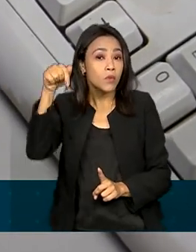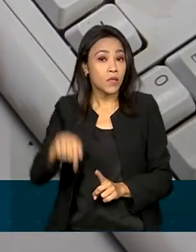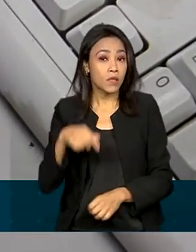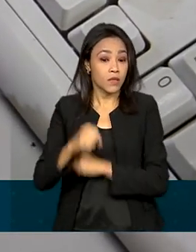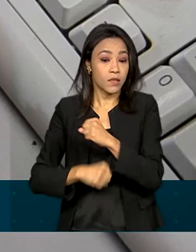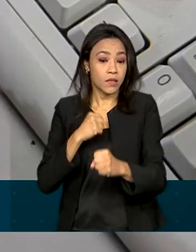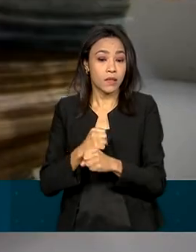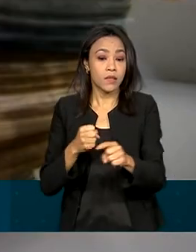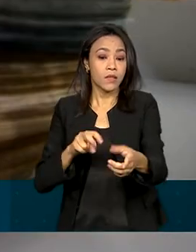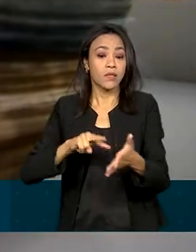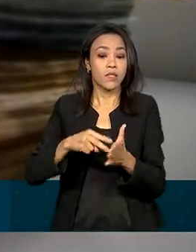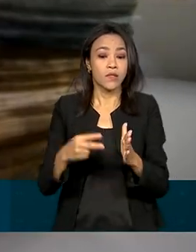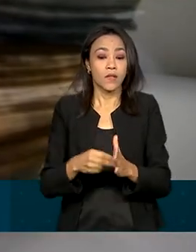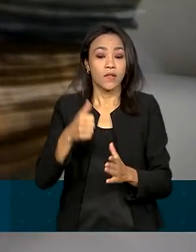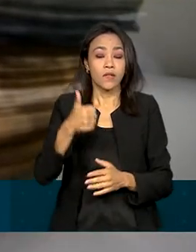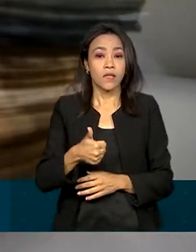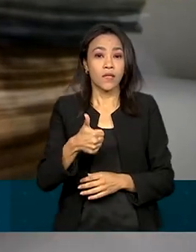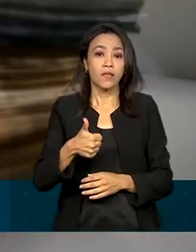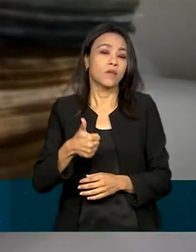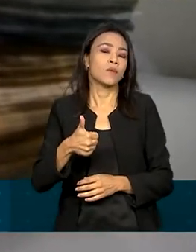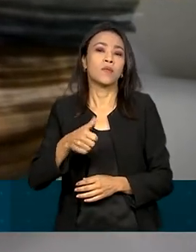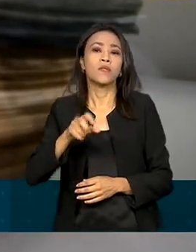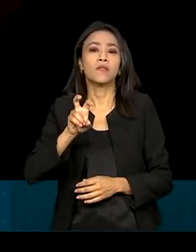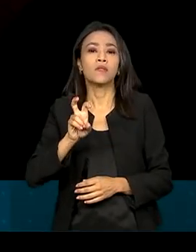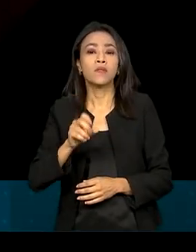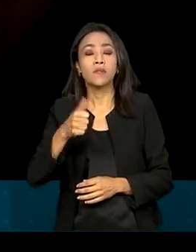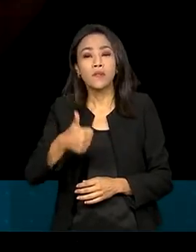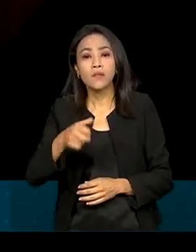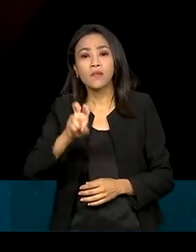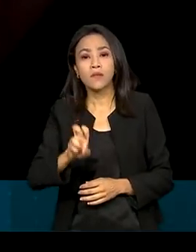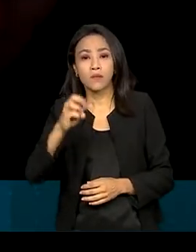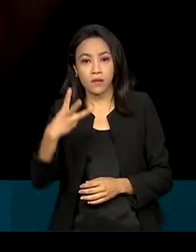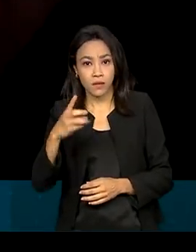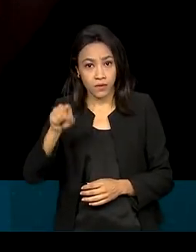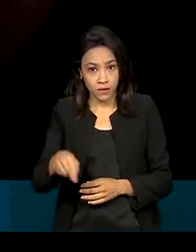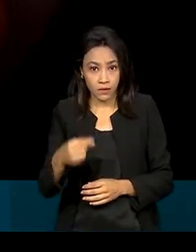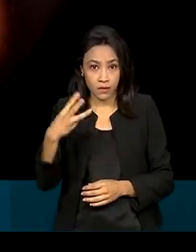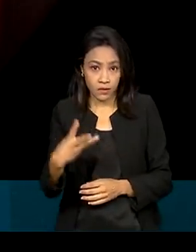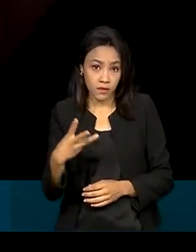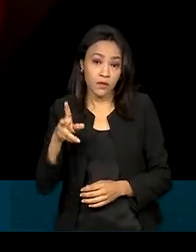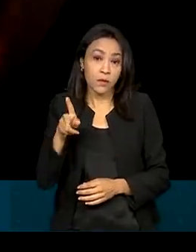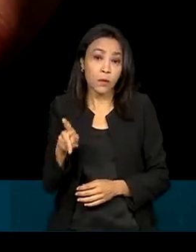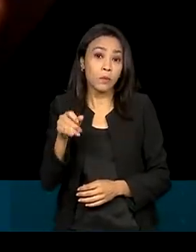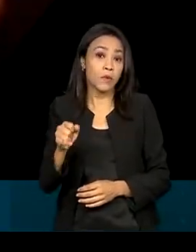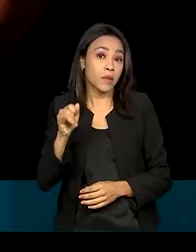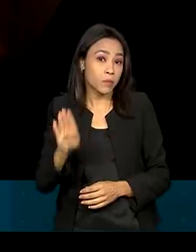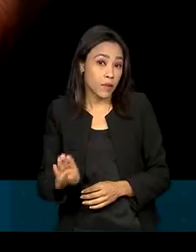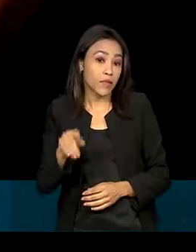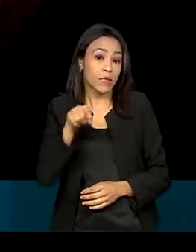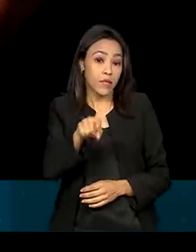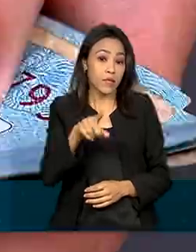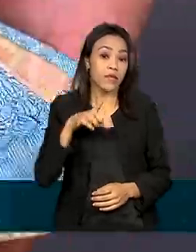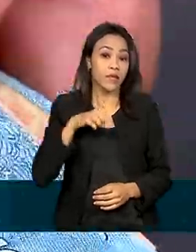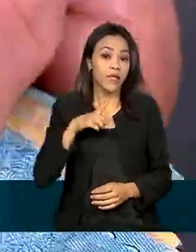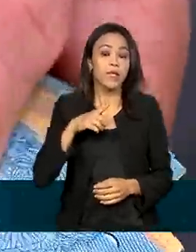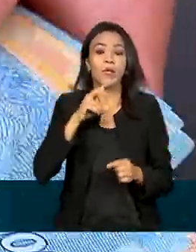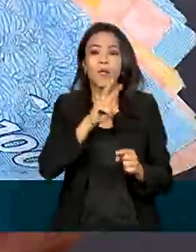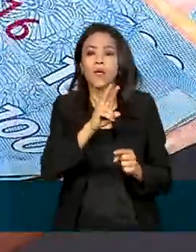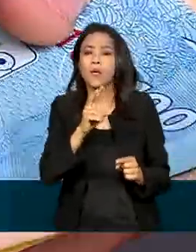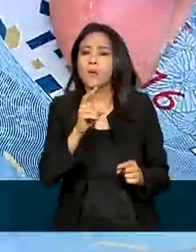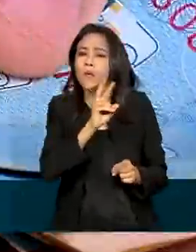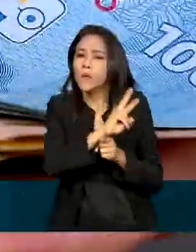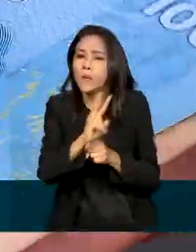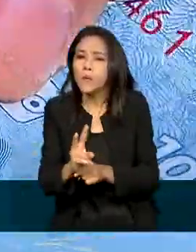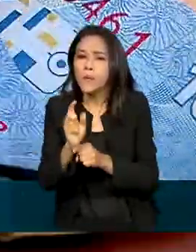153,3% do PIB e inclui tanto o crédito destinado a